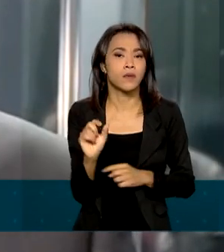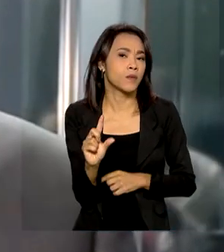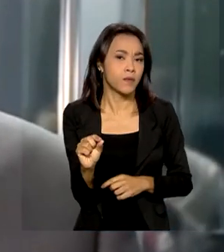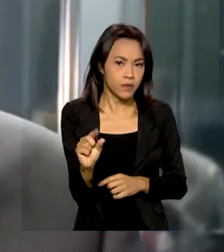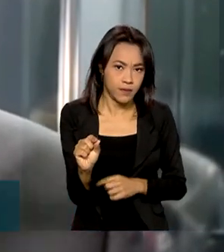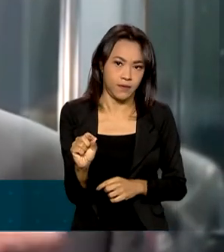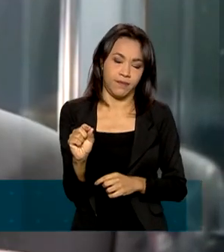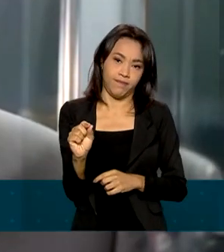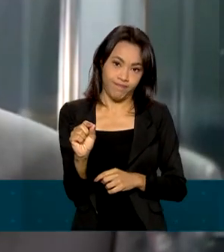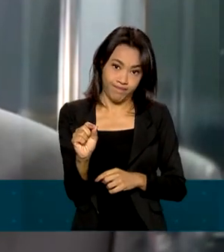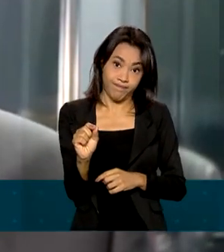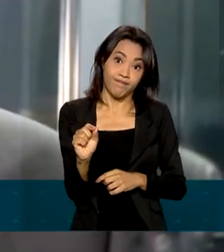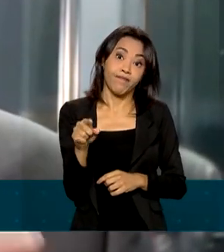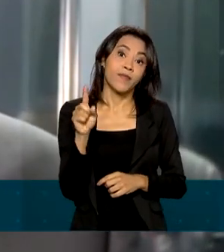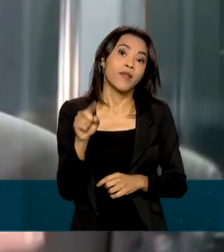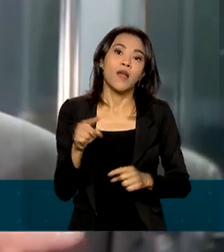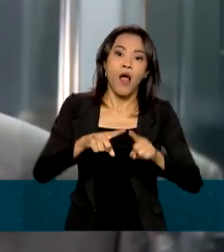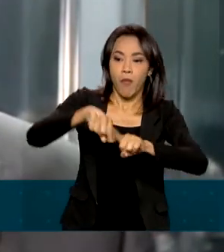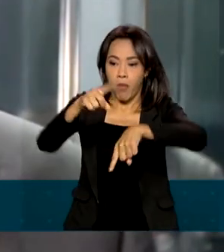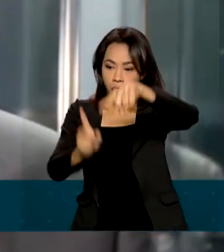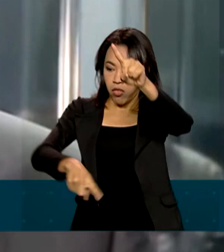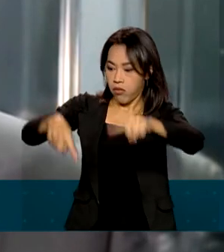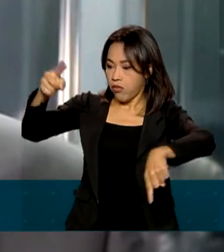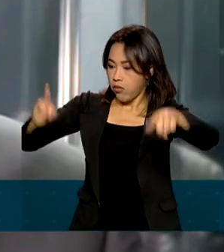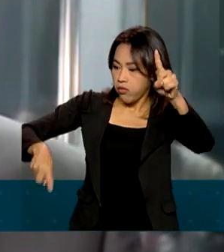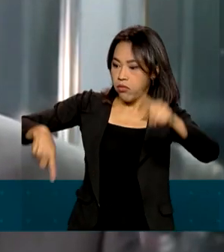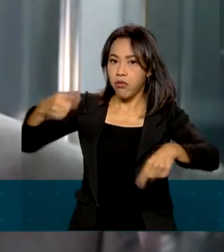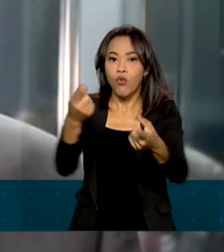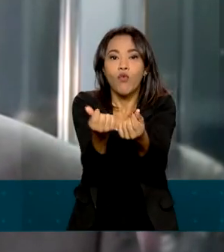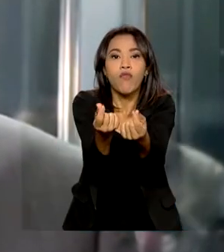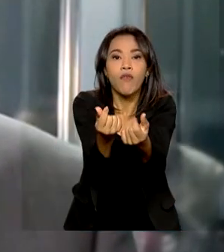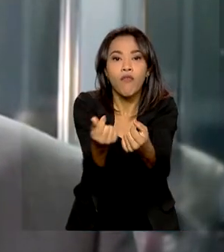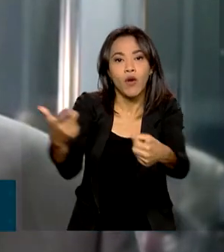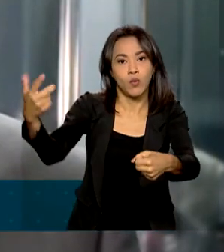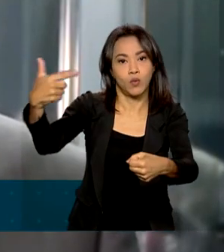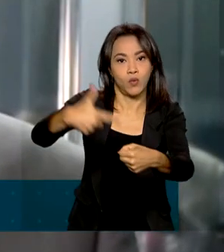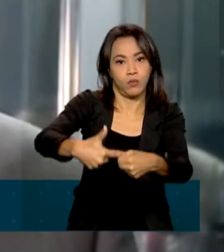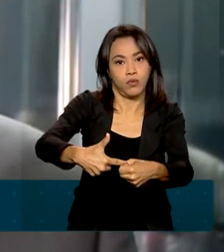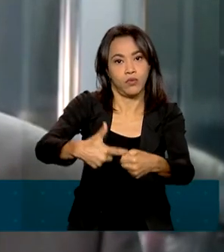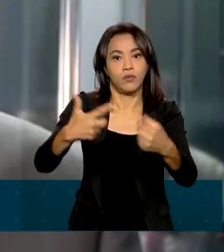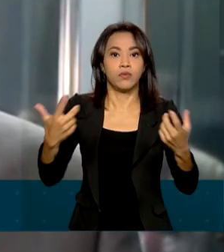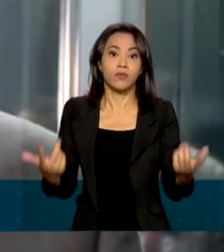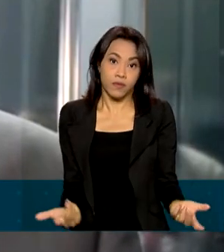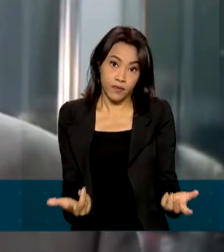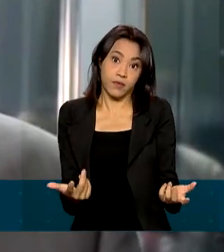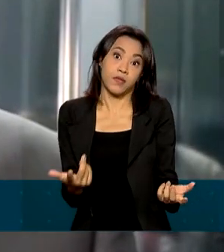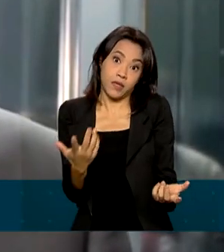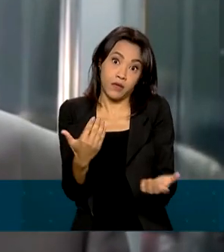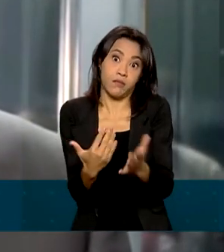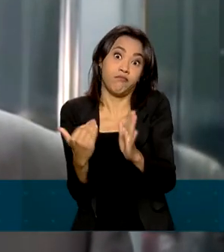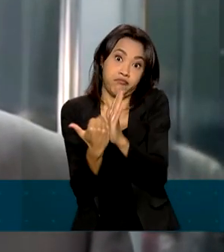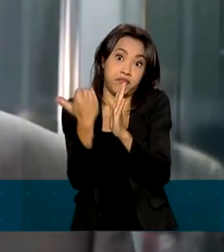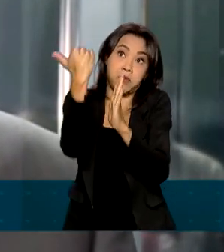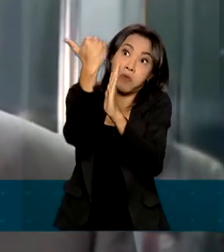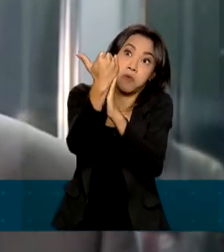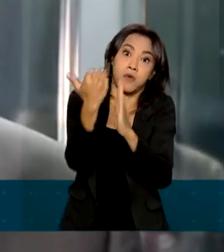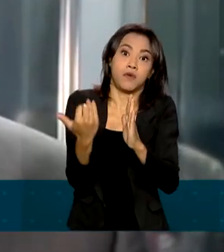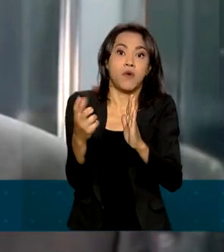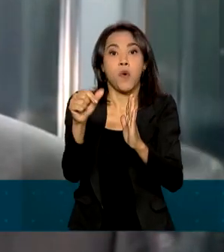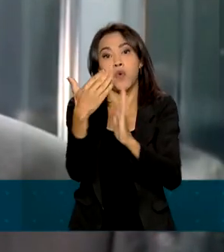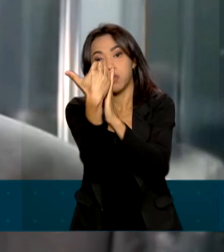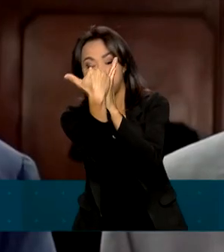a volatilidade do preço dos combustíveis com eventuais reajustes, seja para cima,